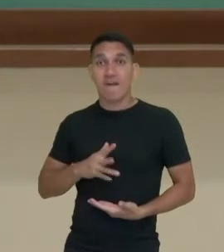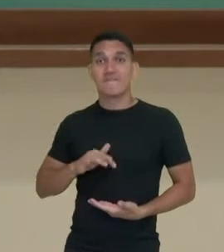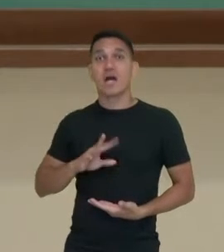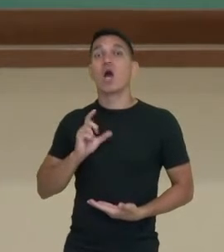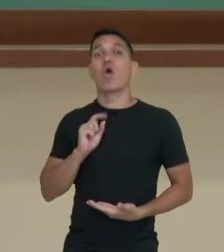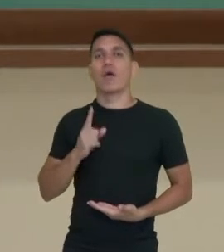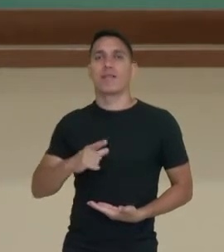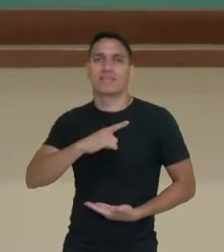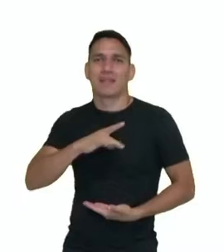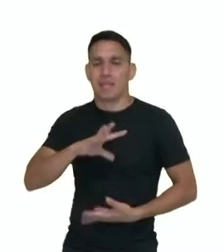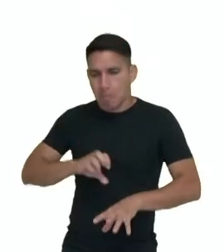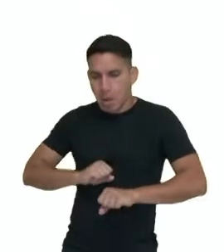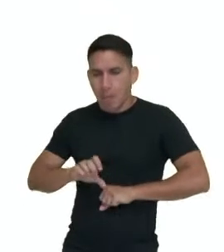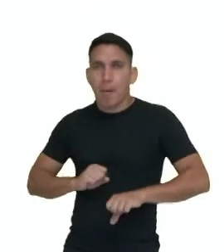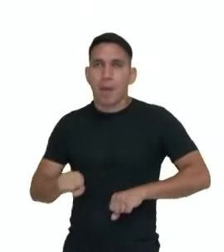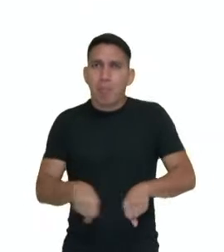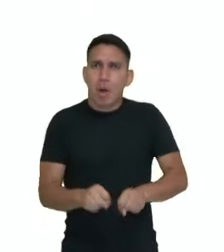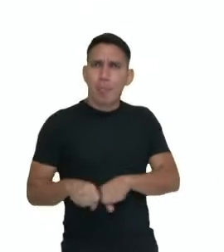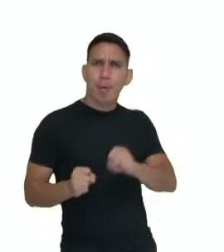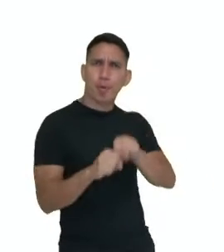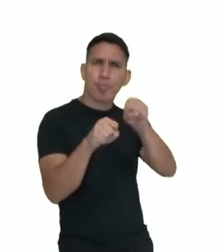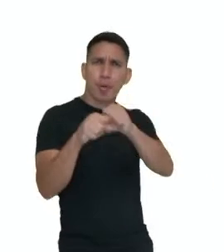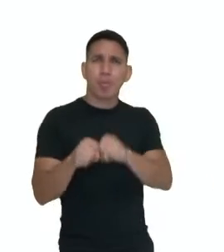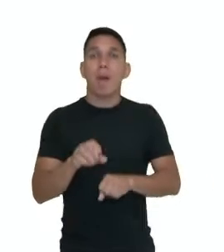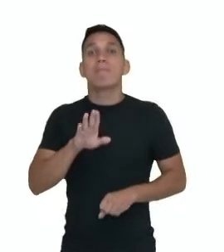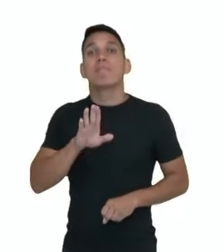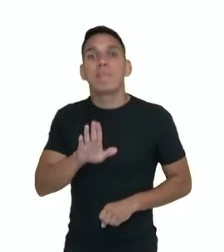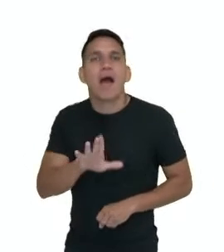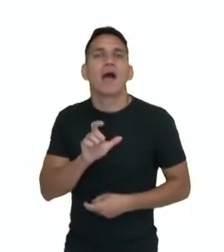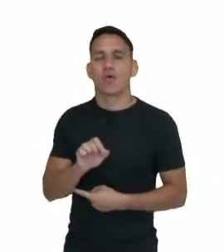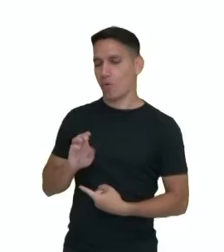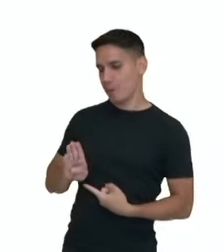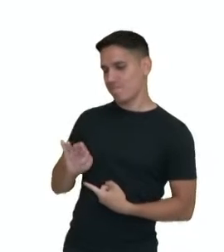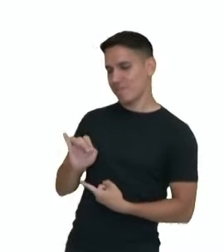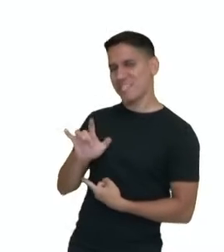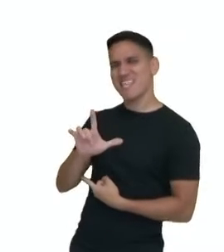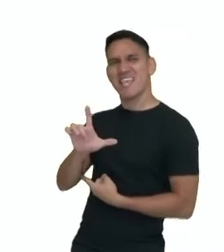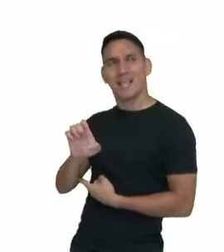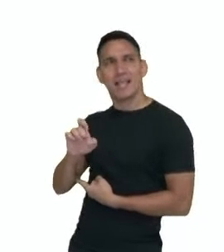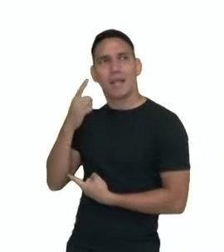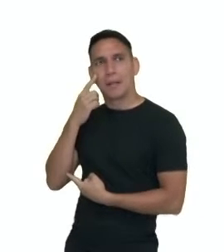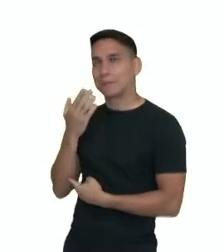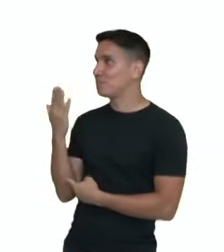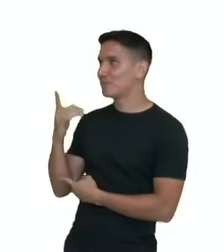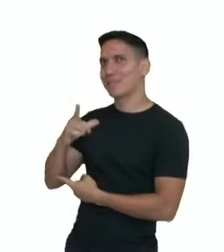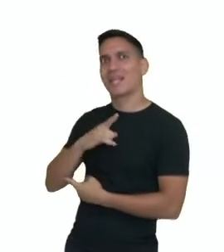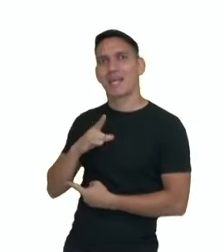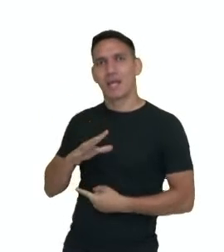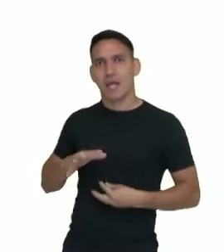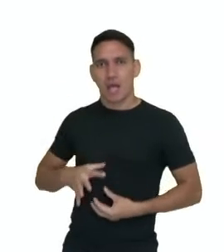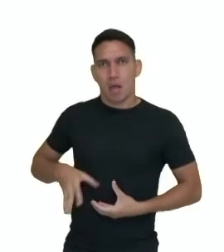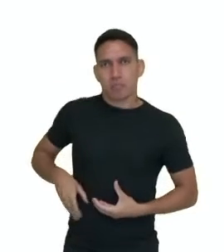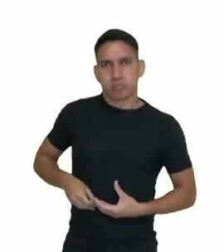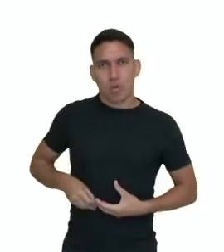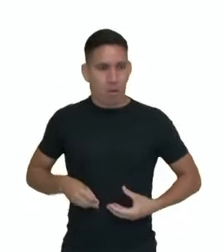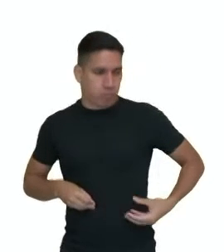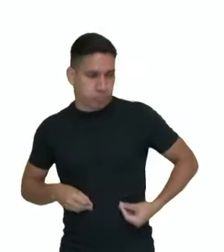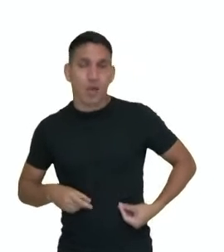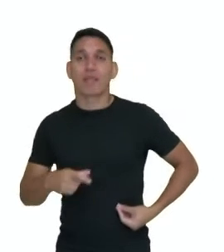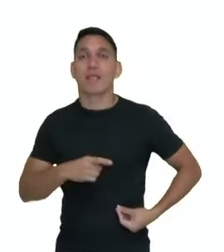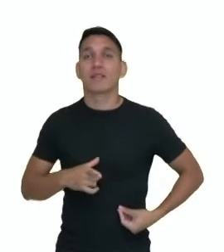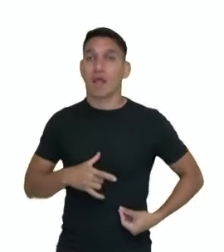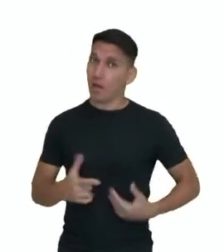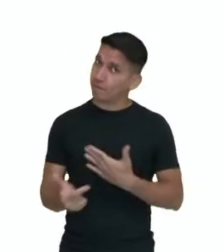ocorrer a digestão, a quebra desse alimento, mas a bile, que é produzida pelo fígado e o suco pancreático, vão ter um papel muito